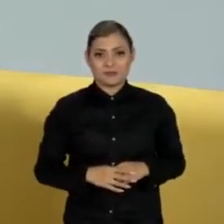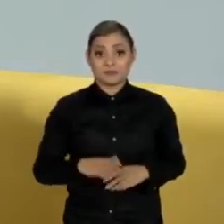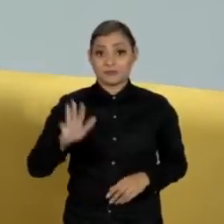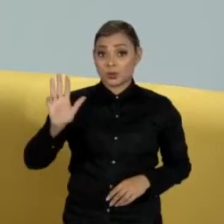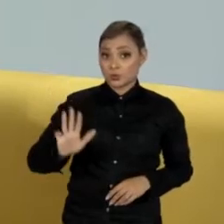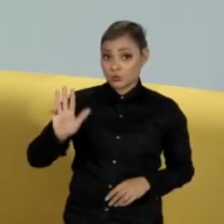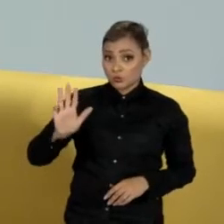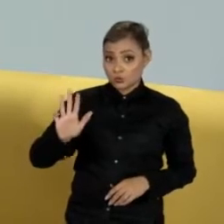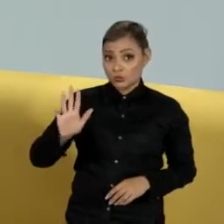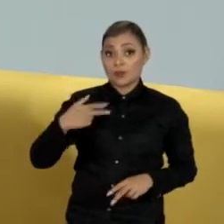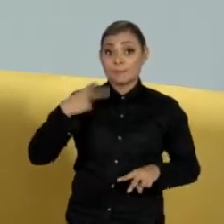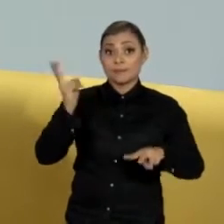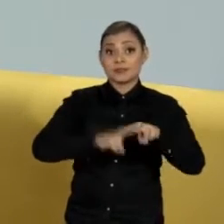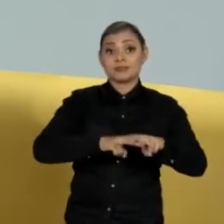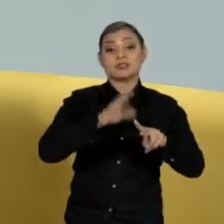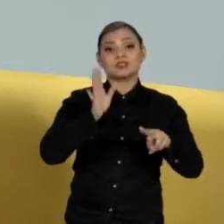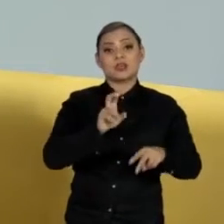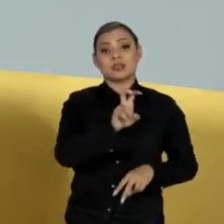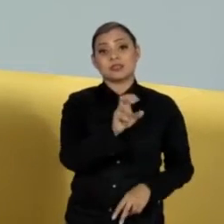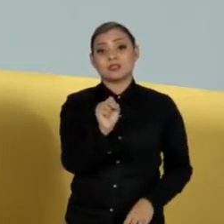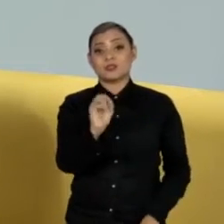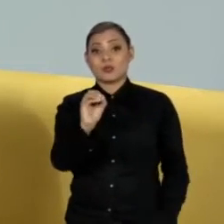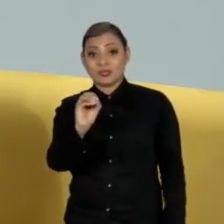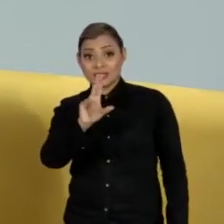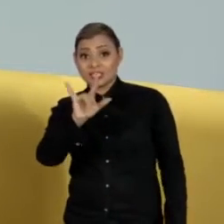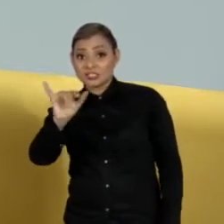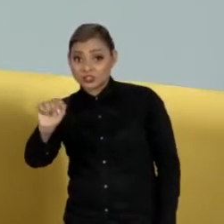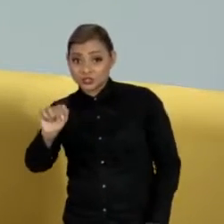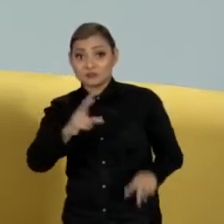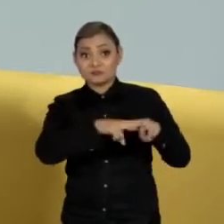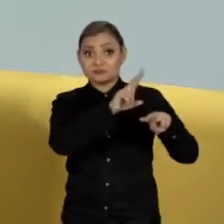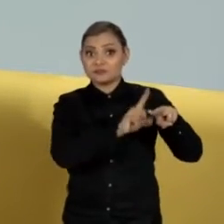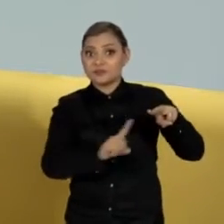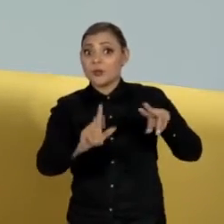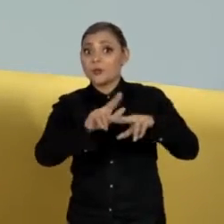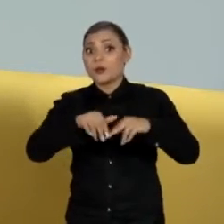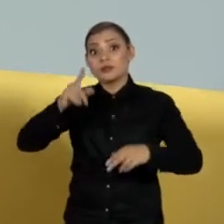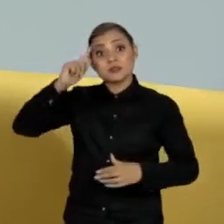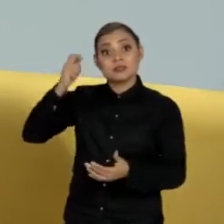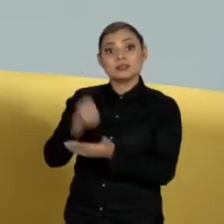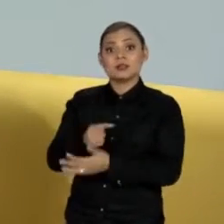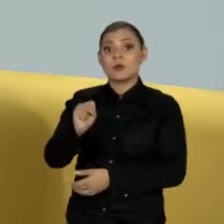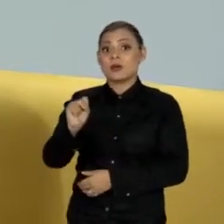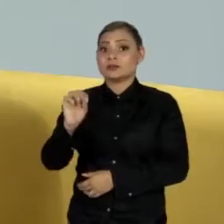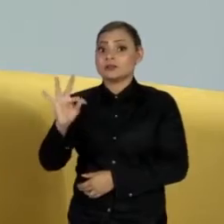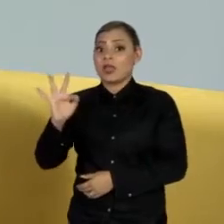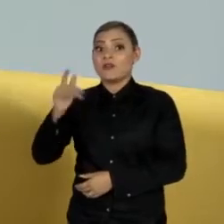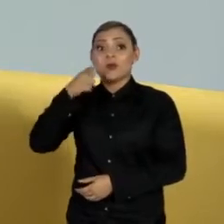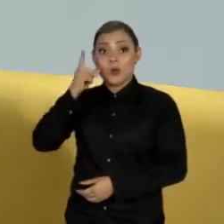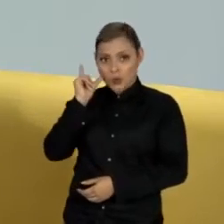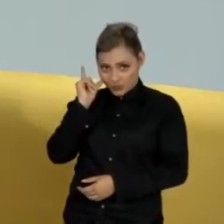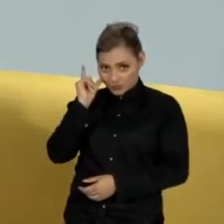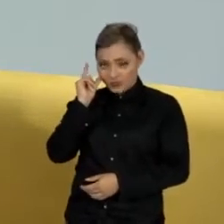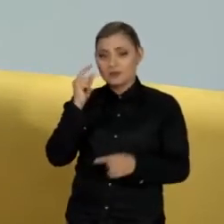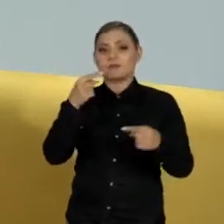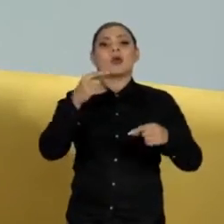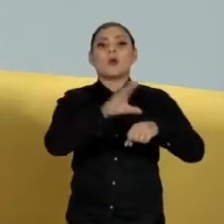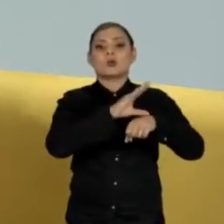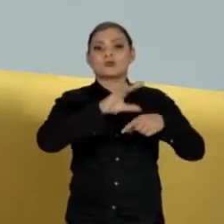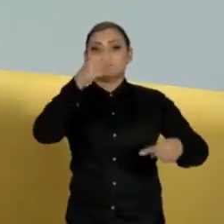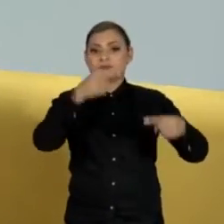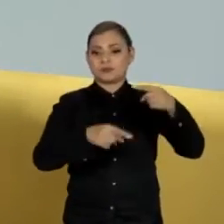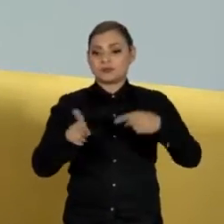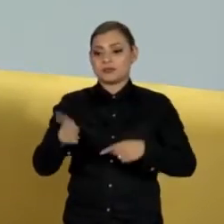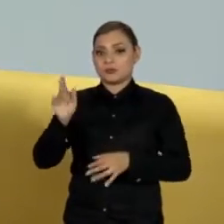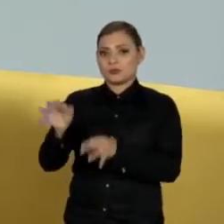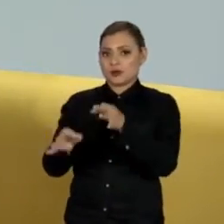ex-presidente está preso há 580 dias e pode ser solto graças à decisão do STF contra o cumprimento da pena pós